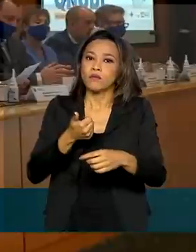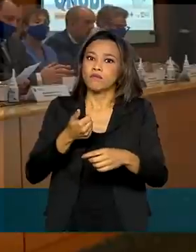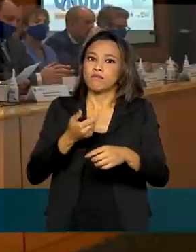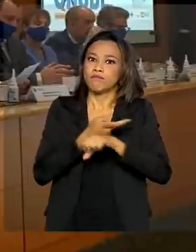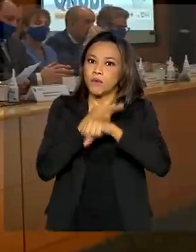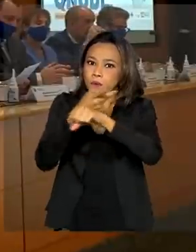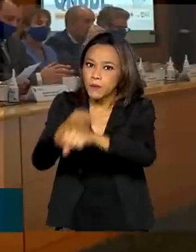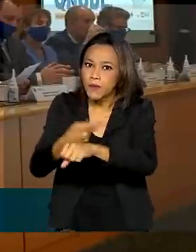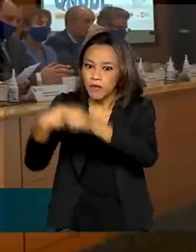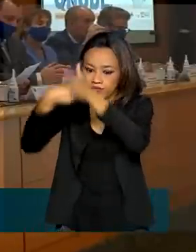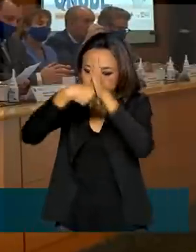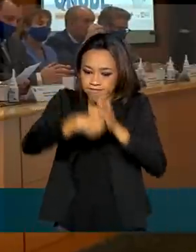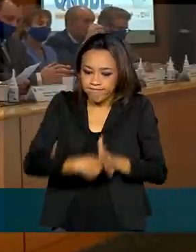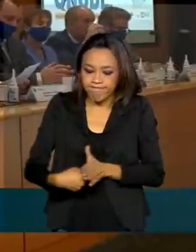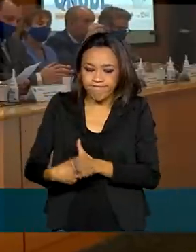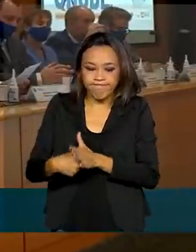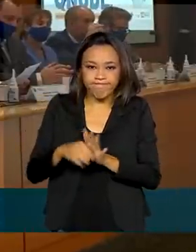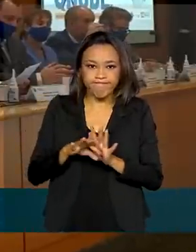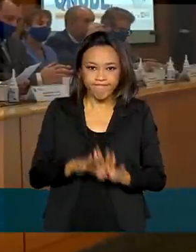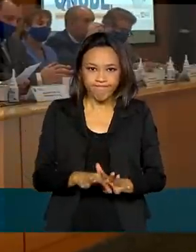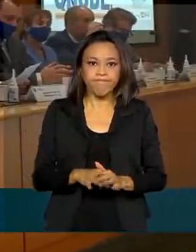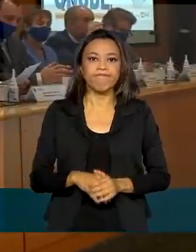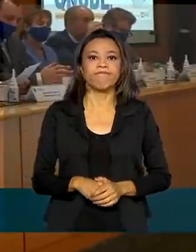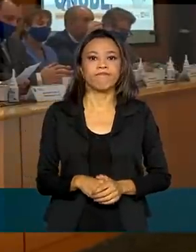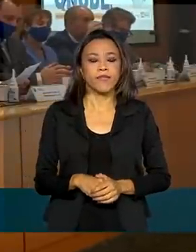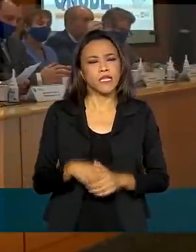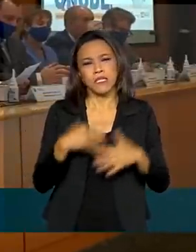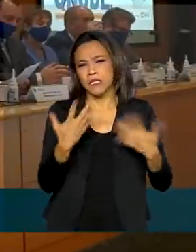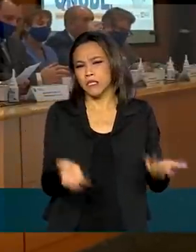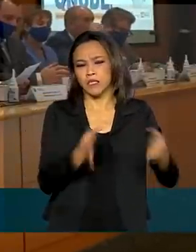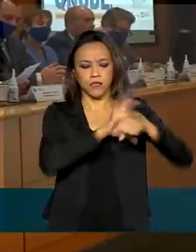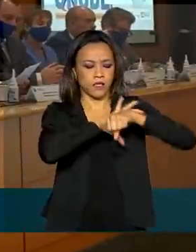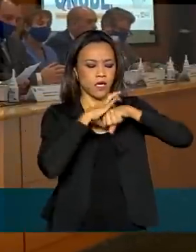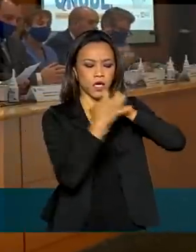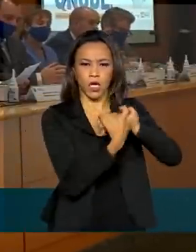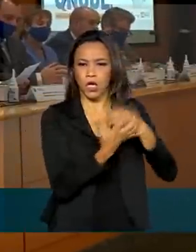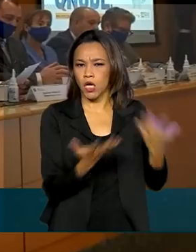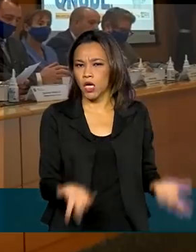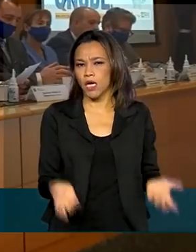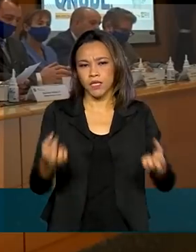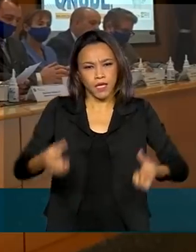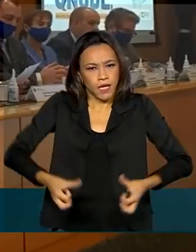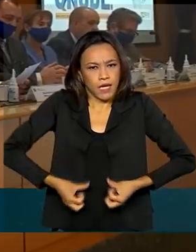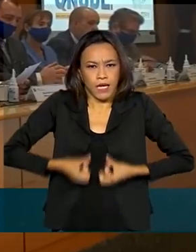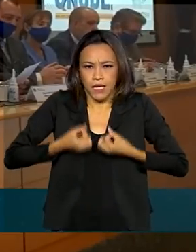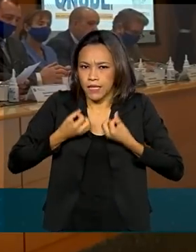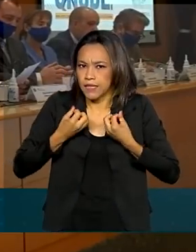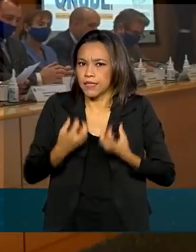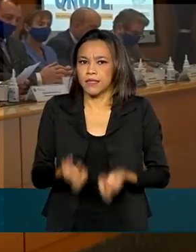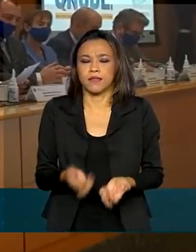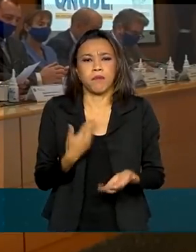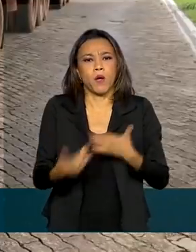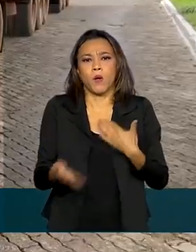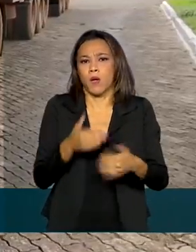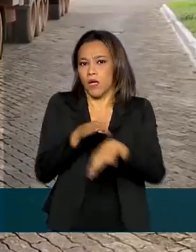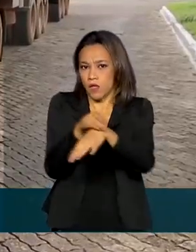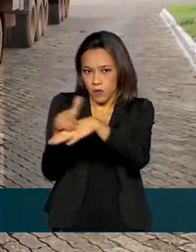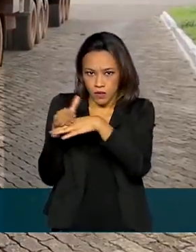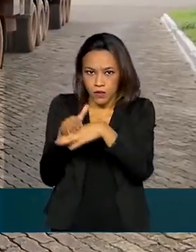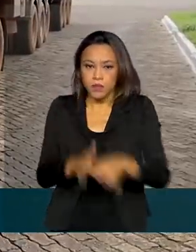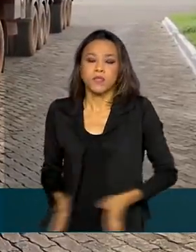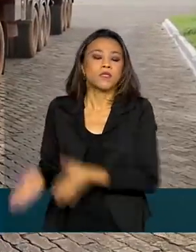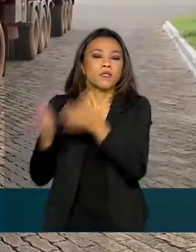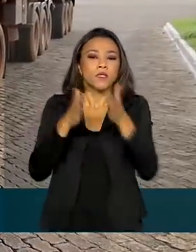Ponto. Isso serve para coronavírus, serve para câncer, serve para qualquer tipo de doença. O